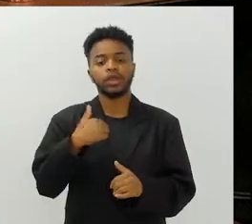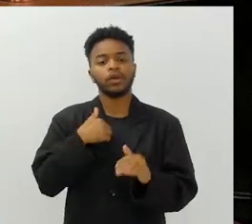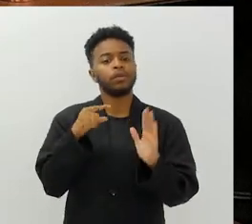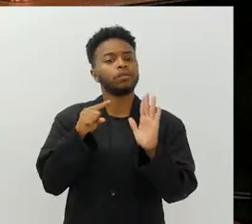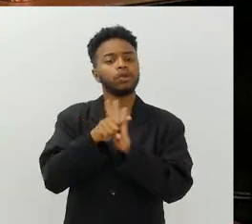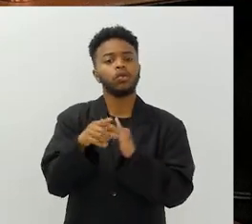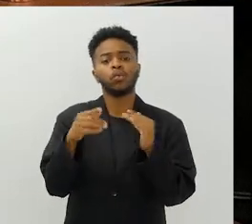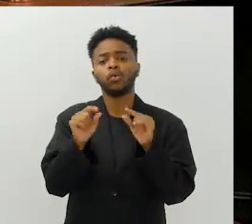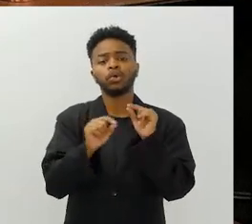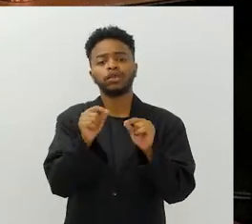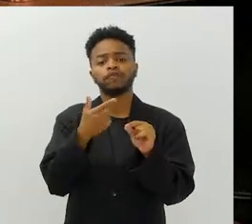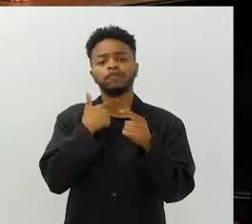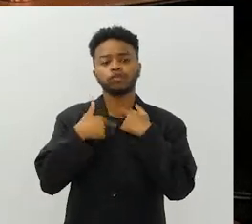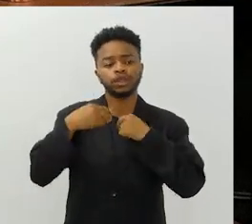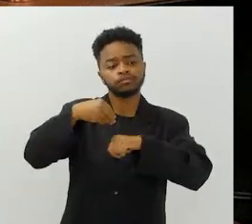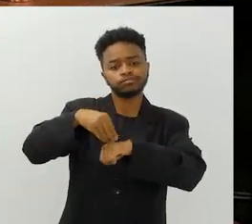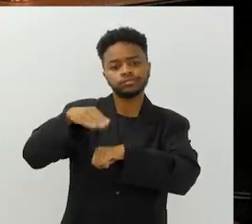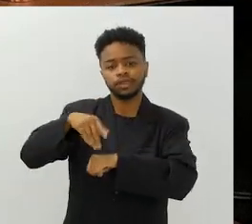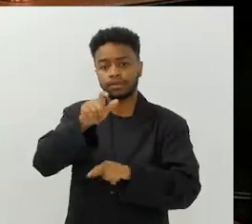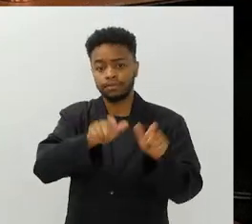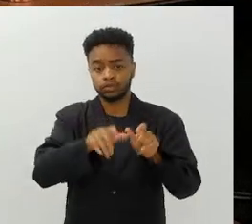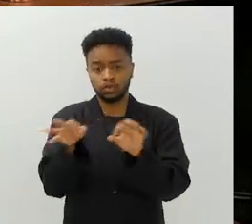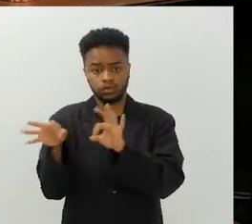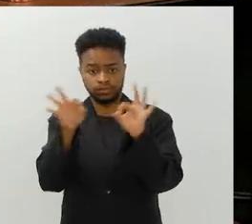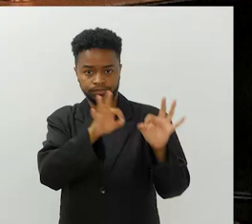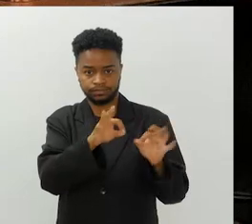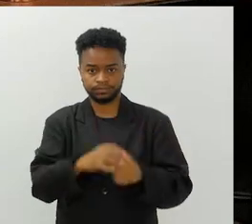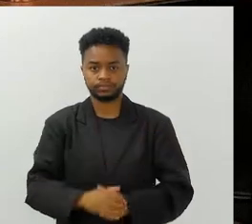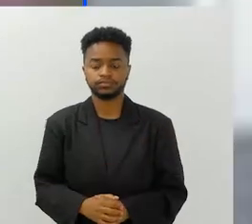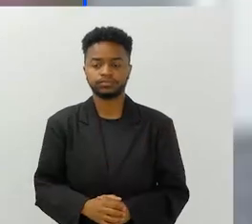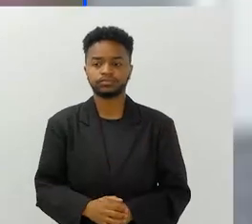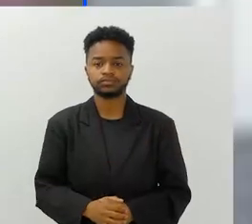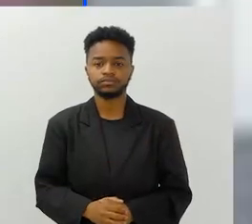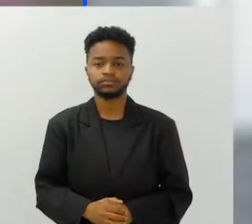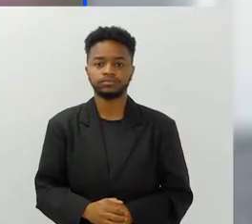Enfim, qual é a sua mensagem final para o nosso telespectador?